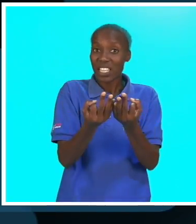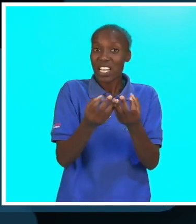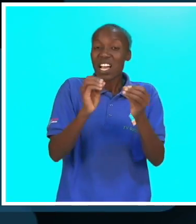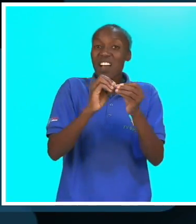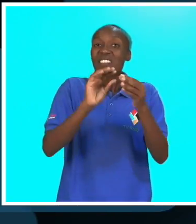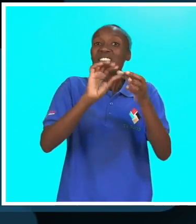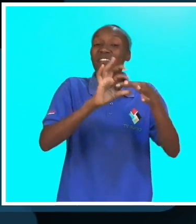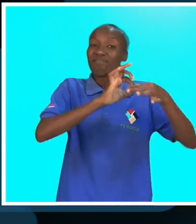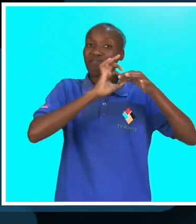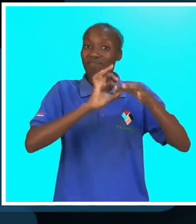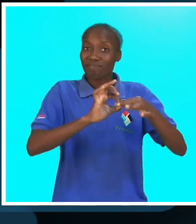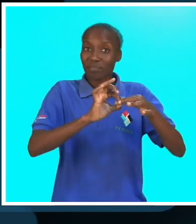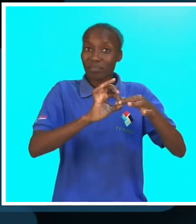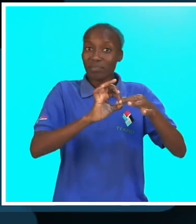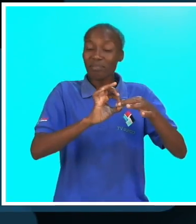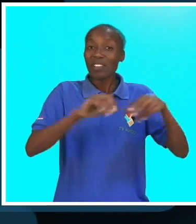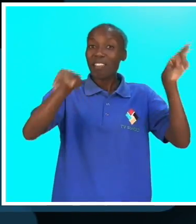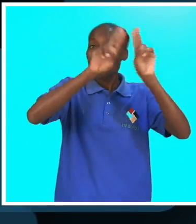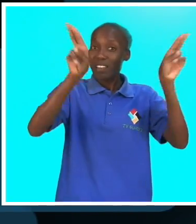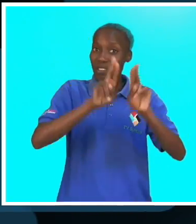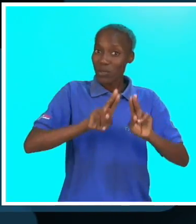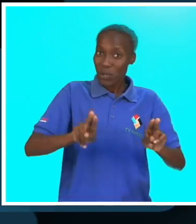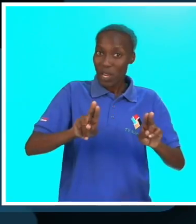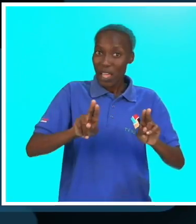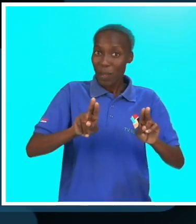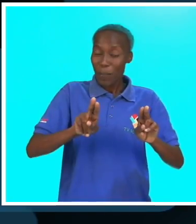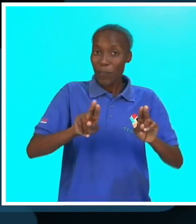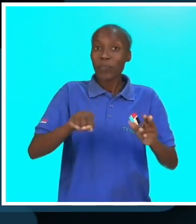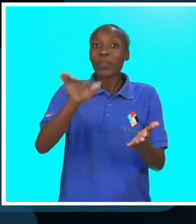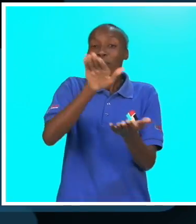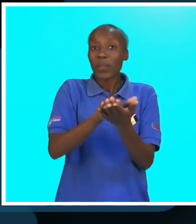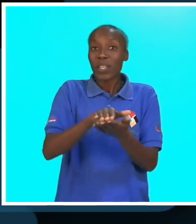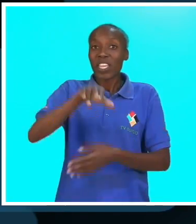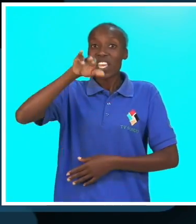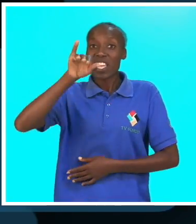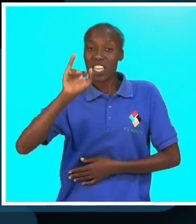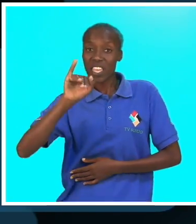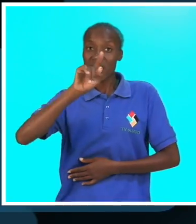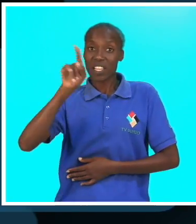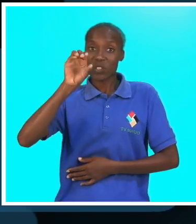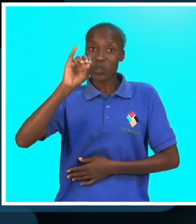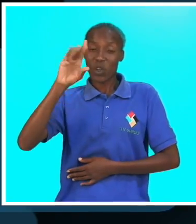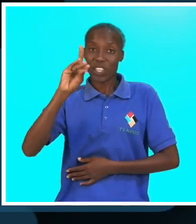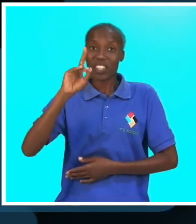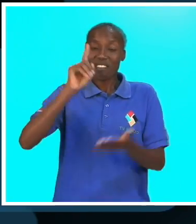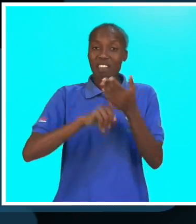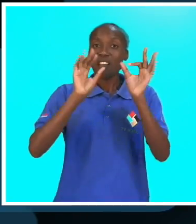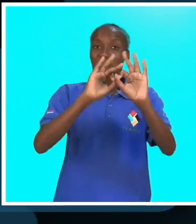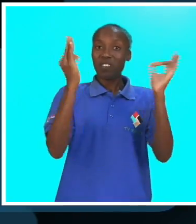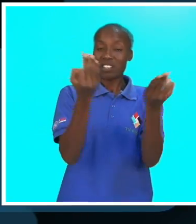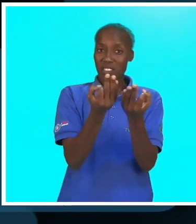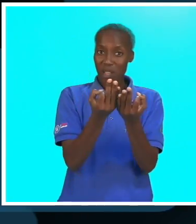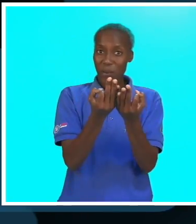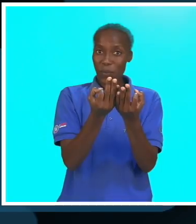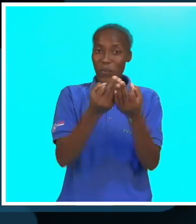está afiliada a nível internacional na ISOD? A ISOD é a Federação